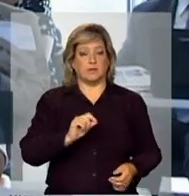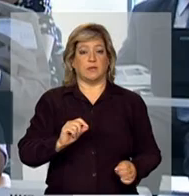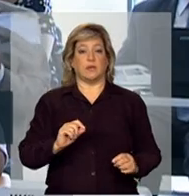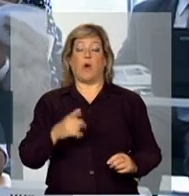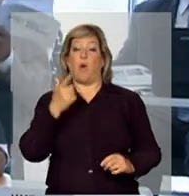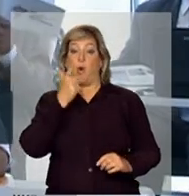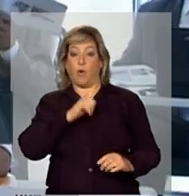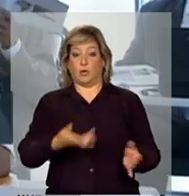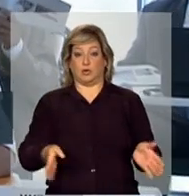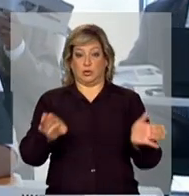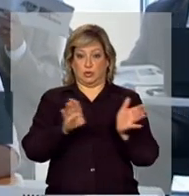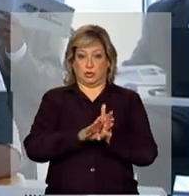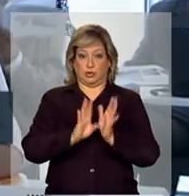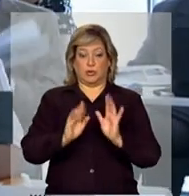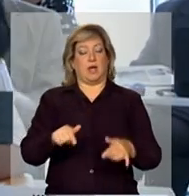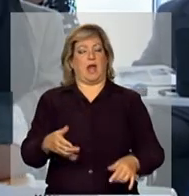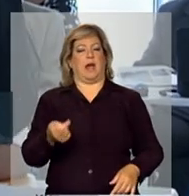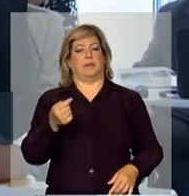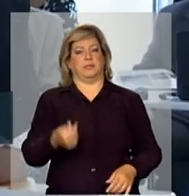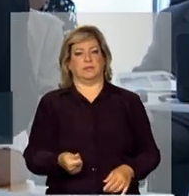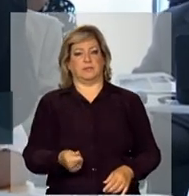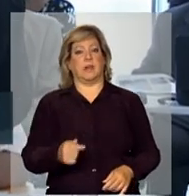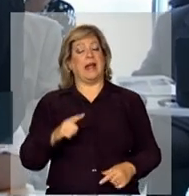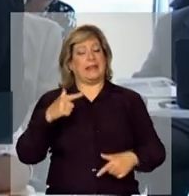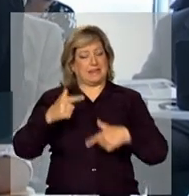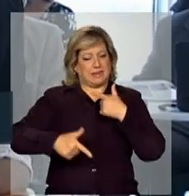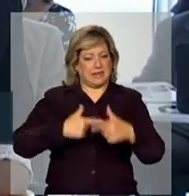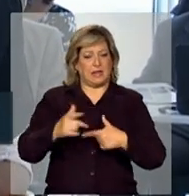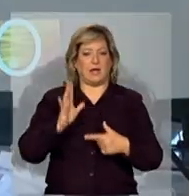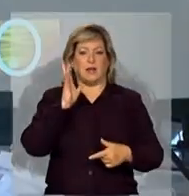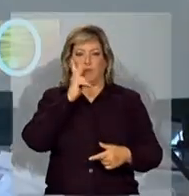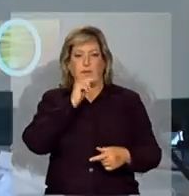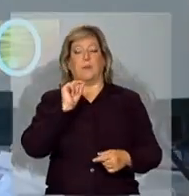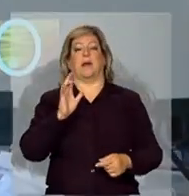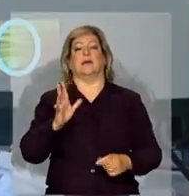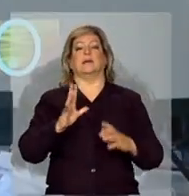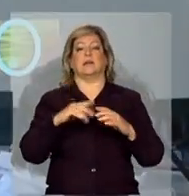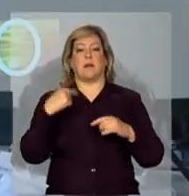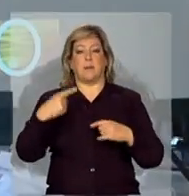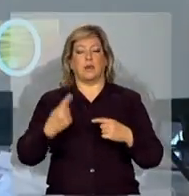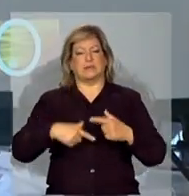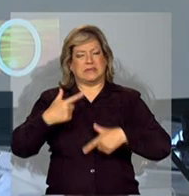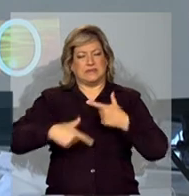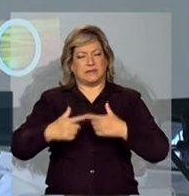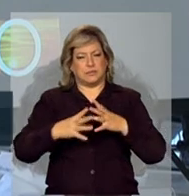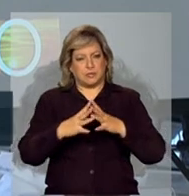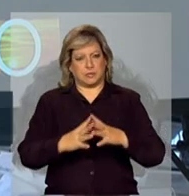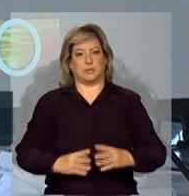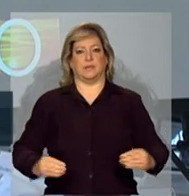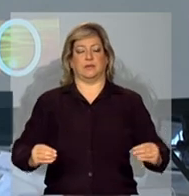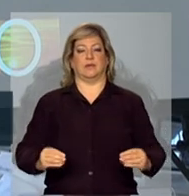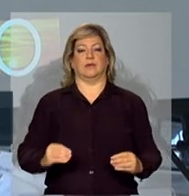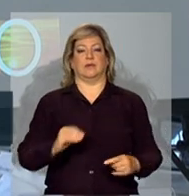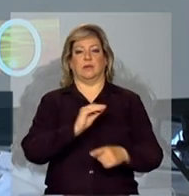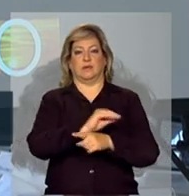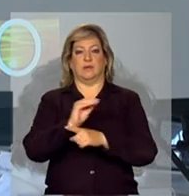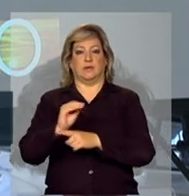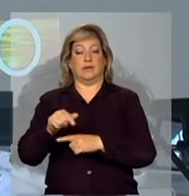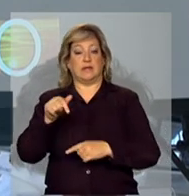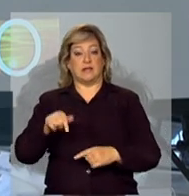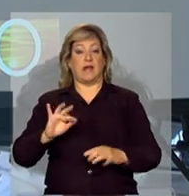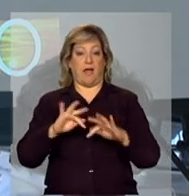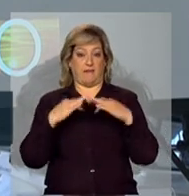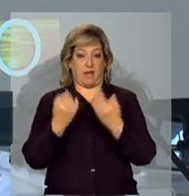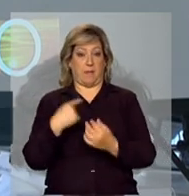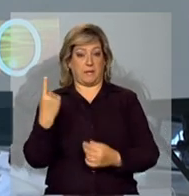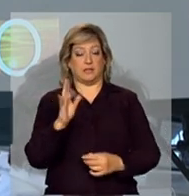tendo chegado, ele é rápido. A gente tomou uma decisão agora, no final do mês passado, e essa decisão já vai ser implementada e as famílias já